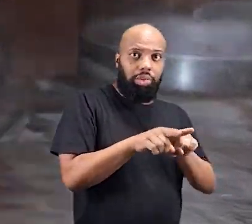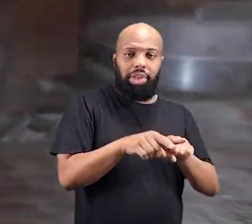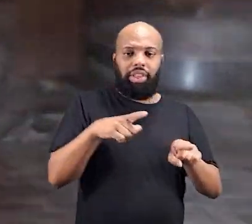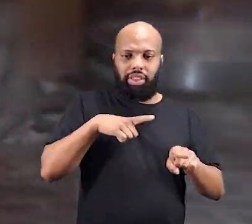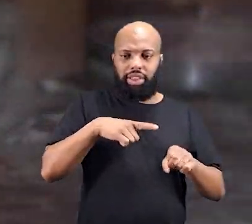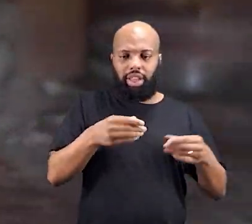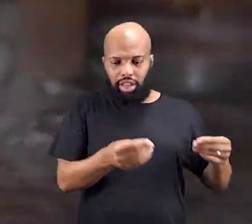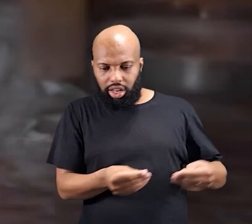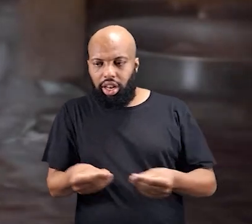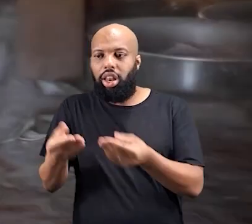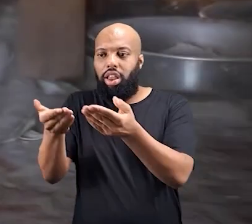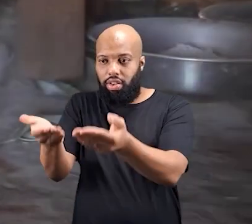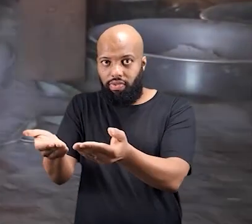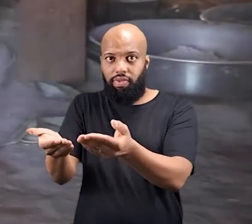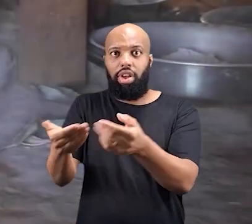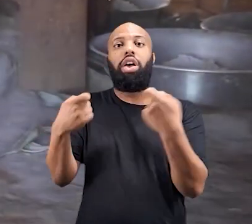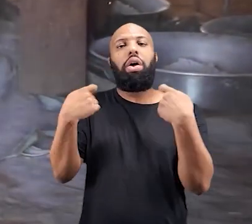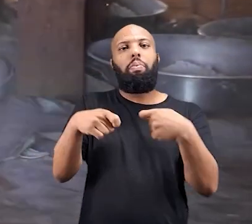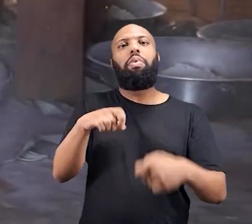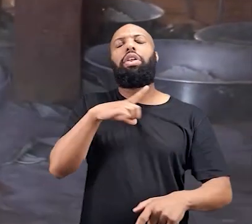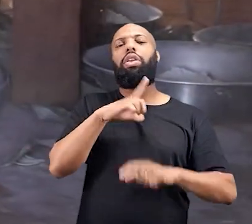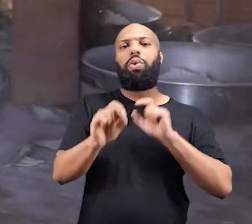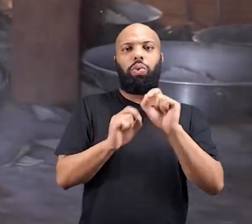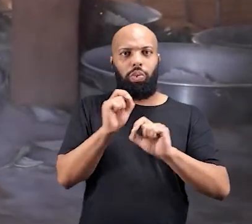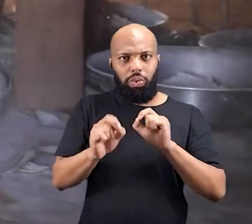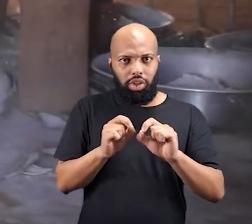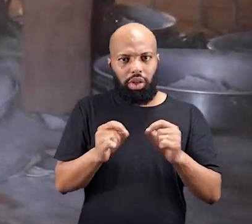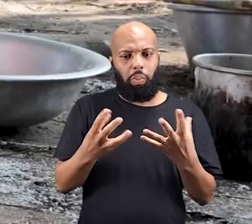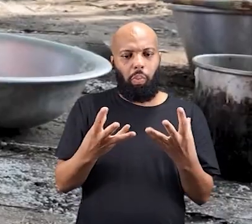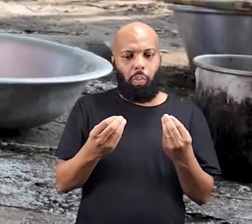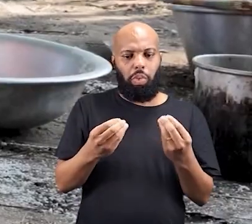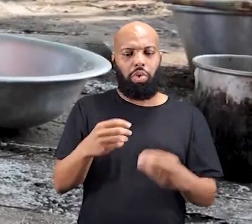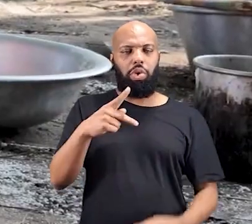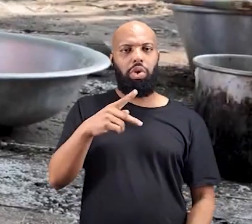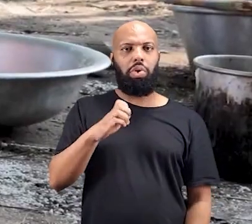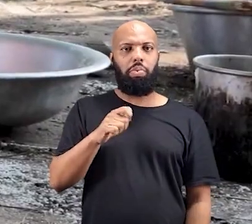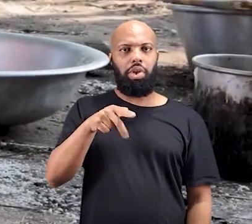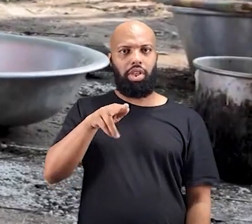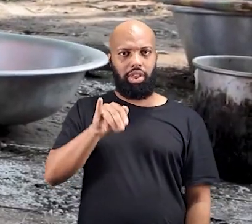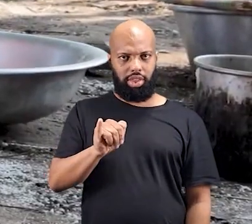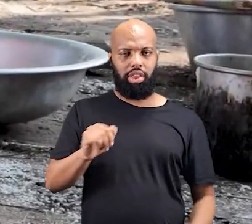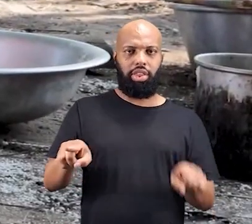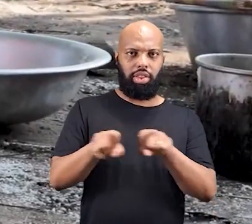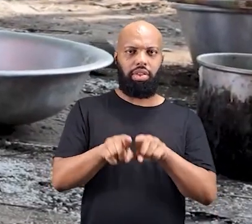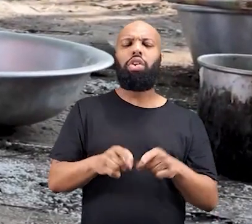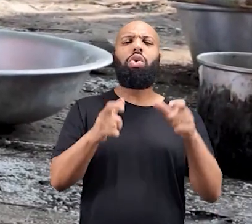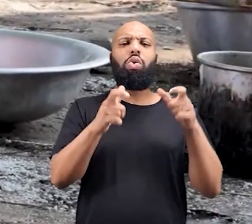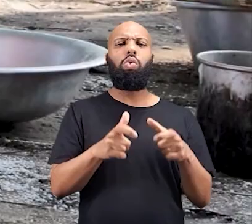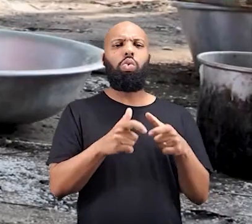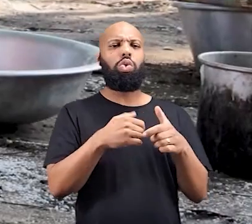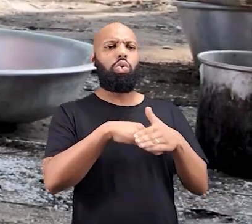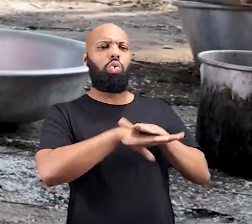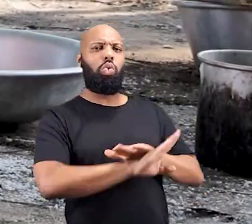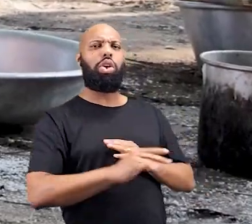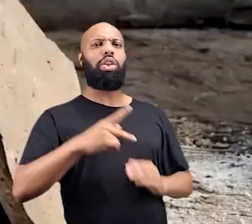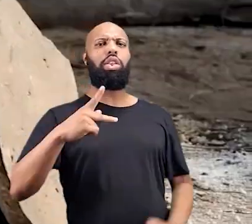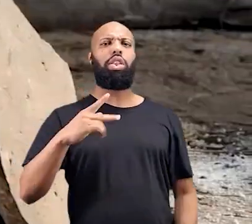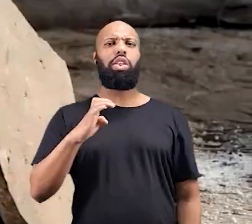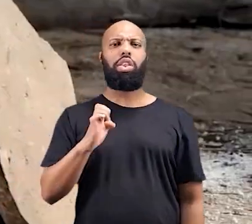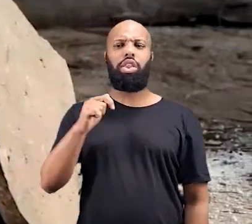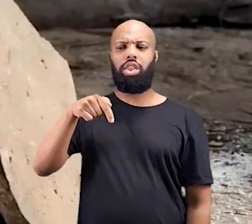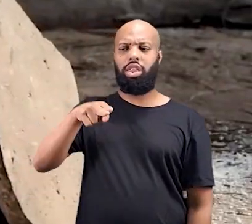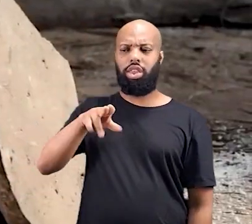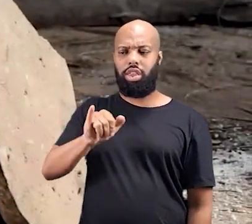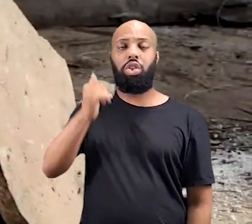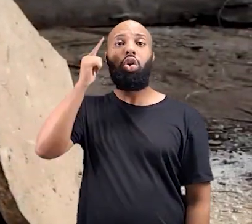E onde vocês guardam o Piqui para dar tempo de chegar até o Quarucu? A gente tinha um rio aqui, tipo aquele rio córrico,